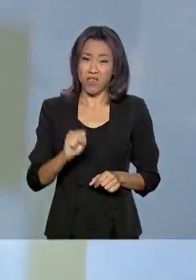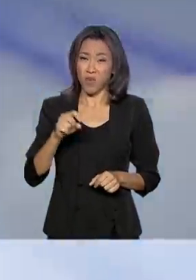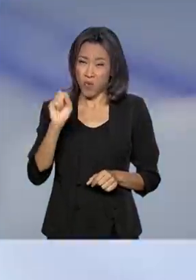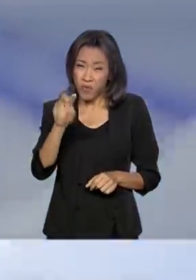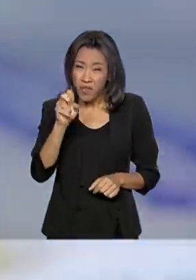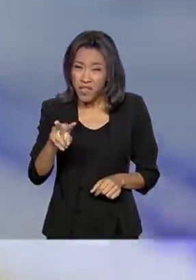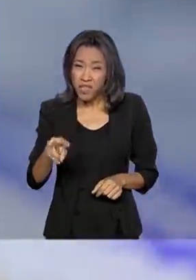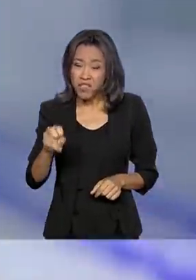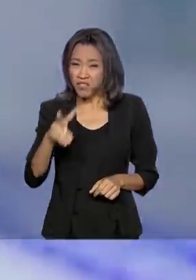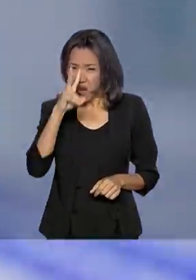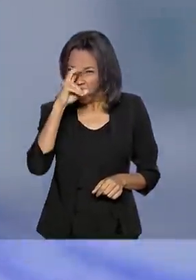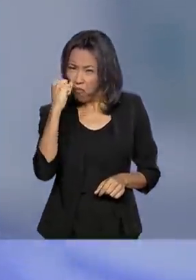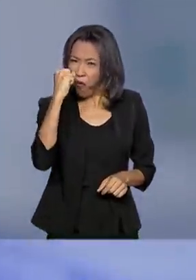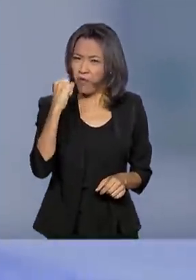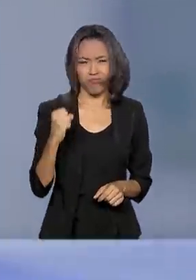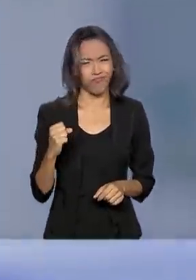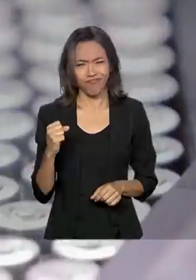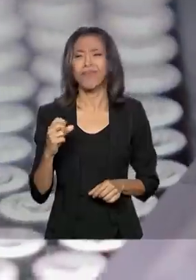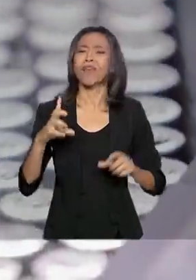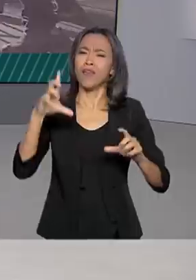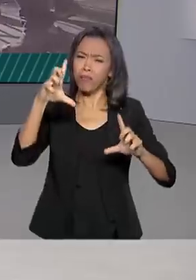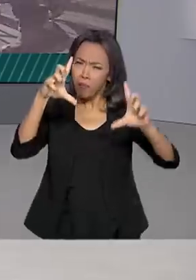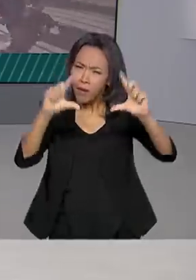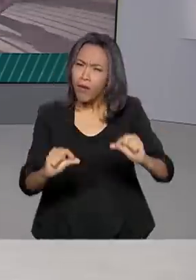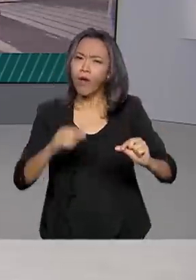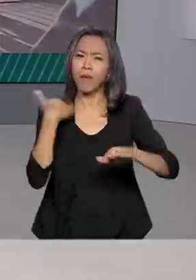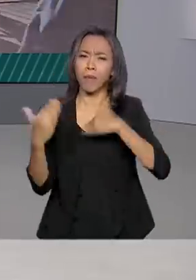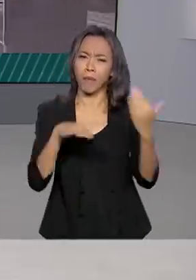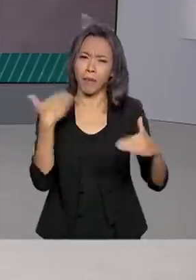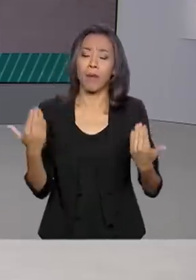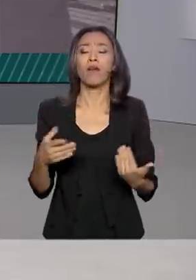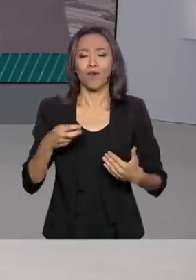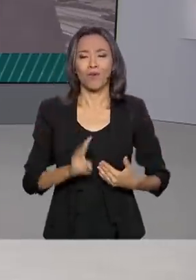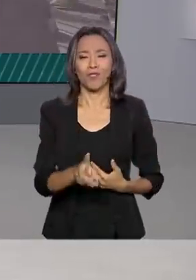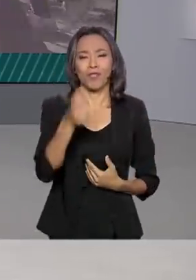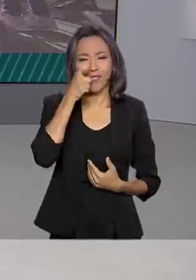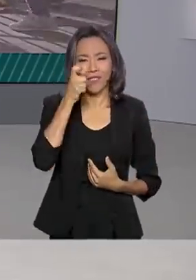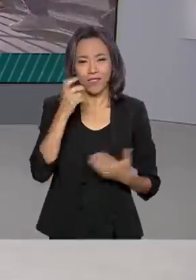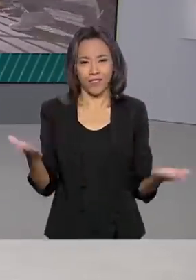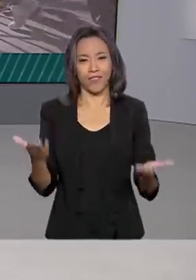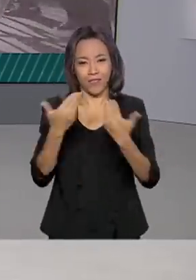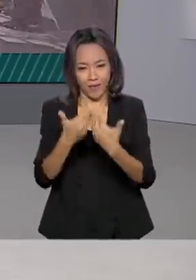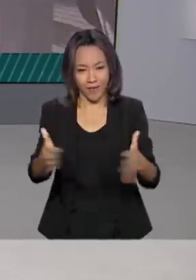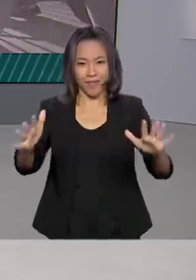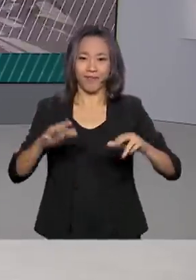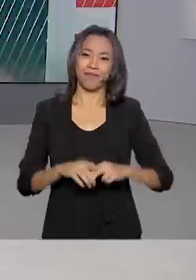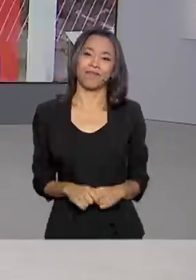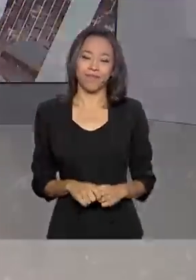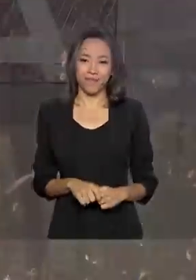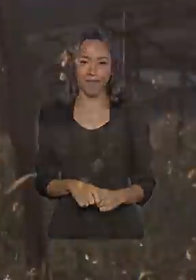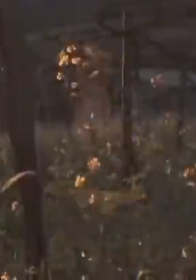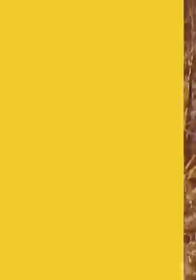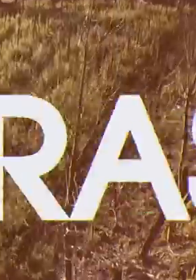resistência e baixa taxa de mortalidade. Fique com a gente. O Brasil em dia começa agora.